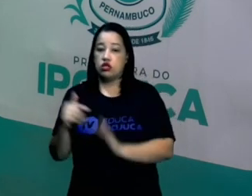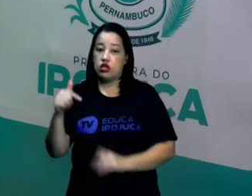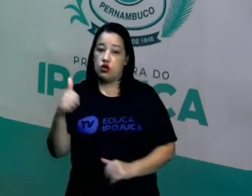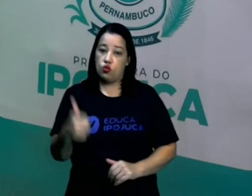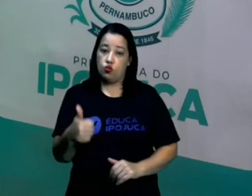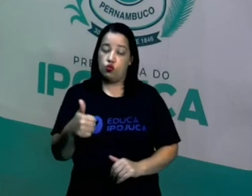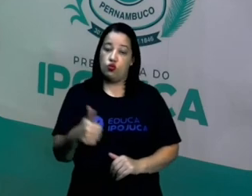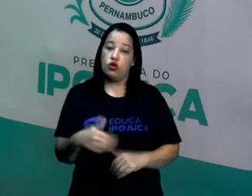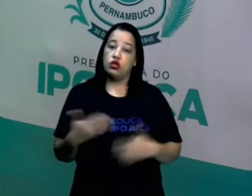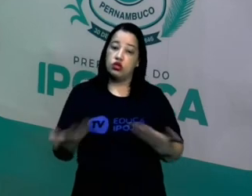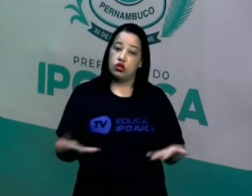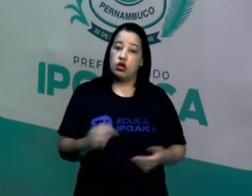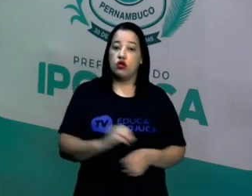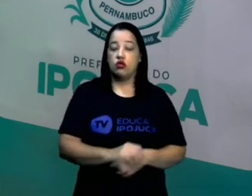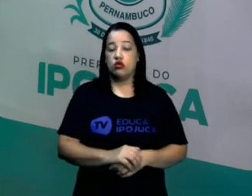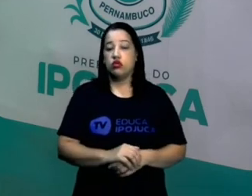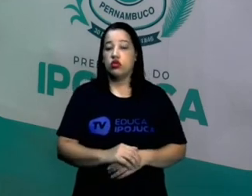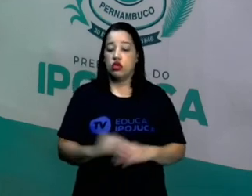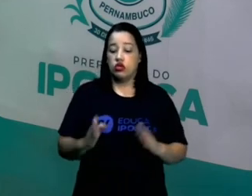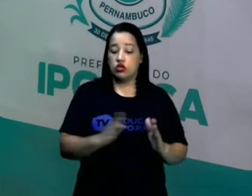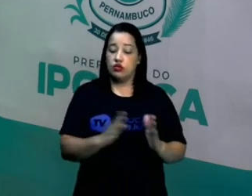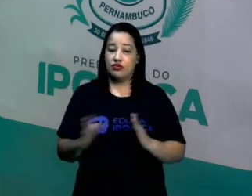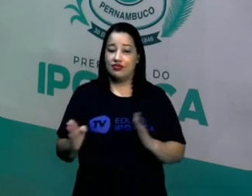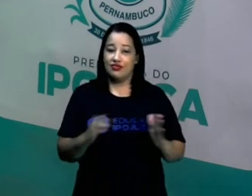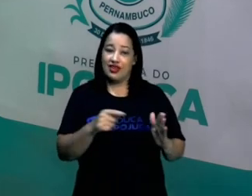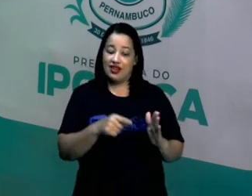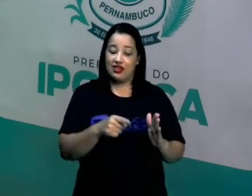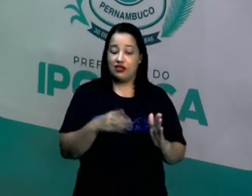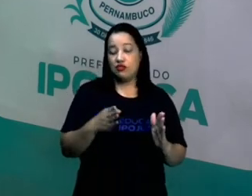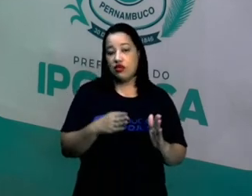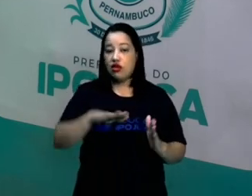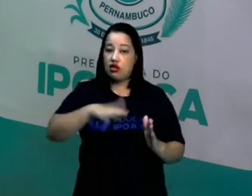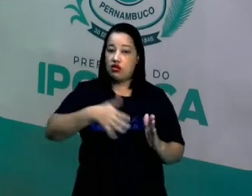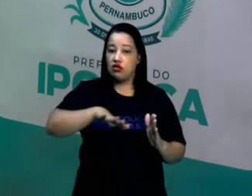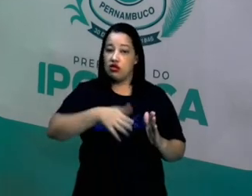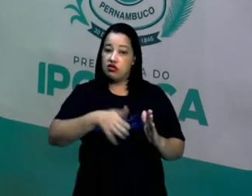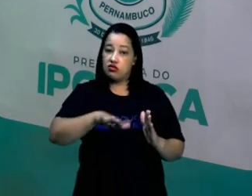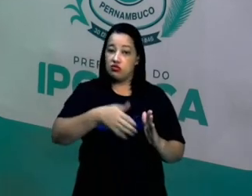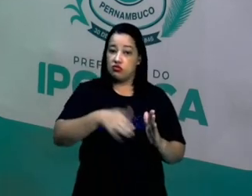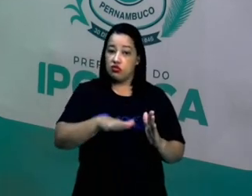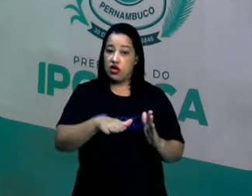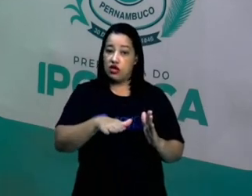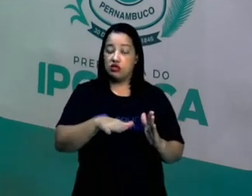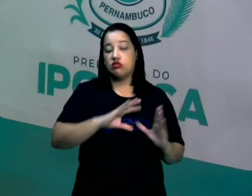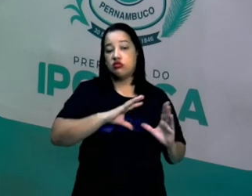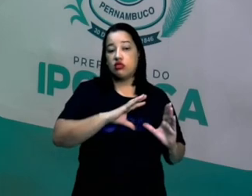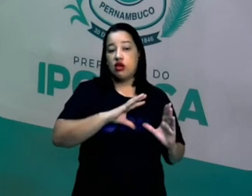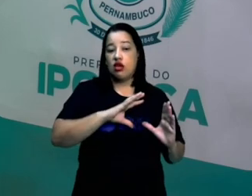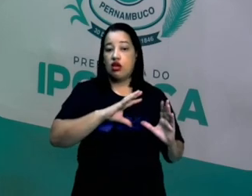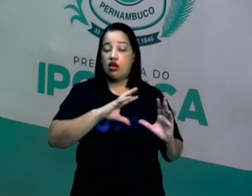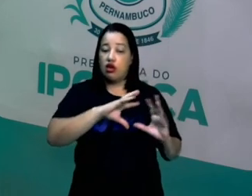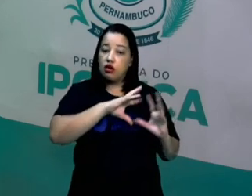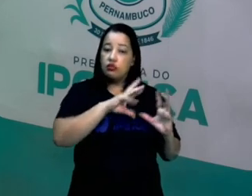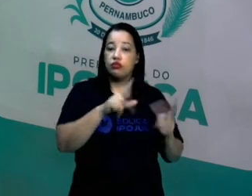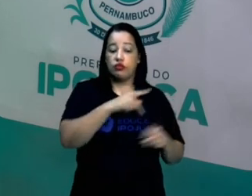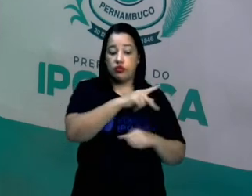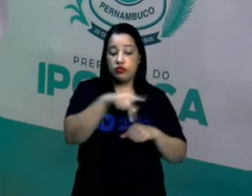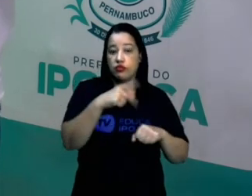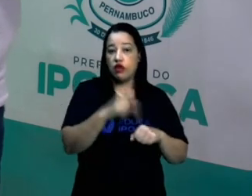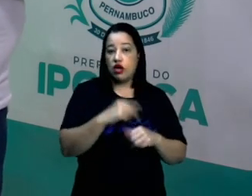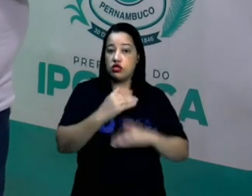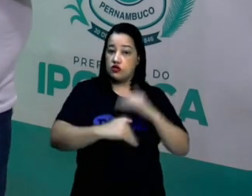certo? Então, a gente está lá naquela faixa intermediária de países em desenvolvimento, certo?